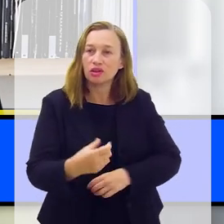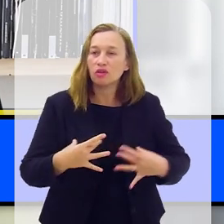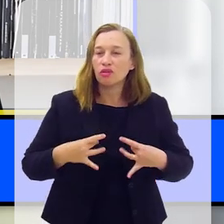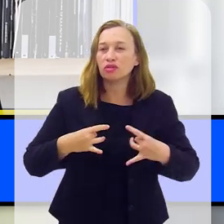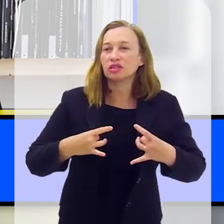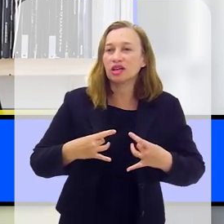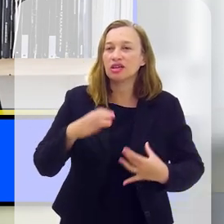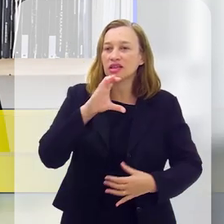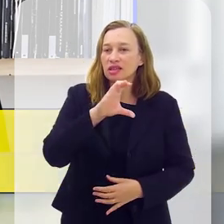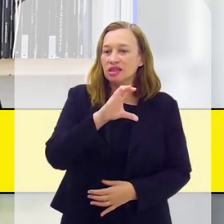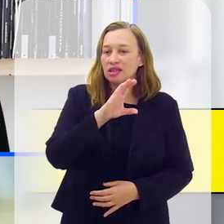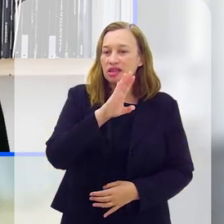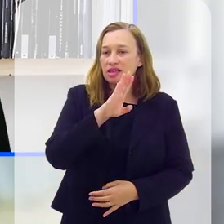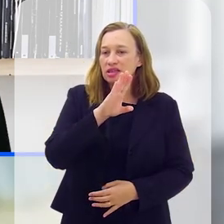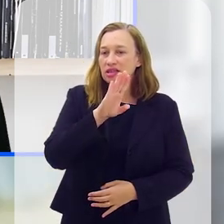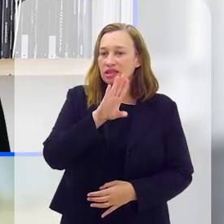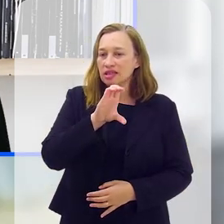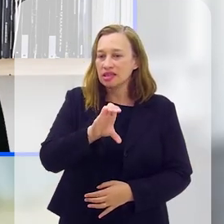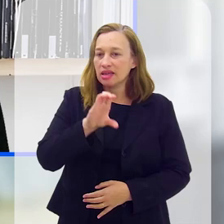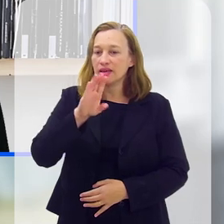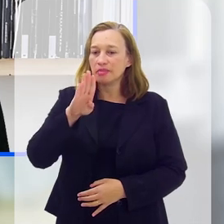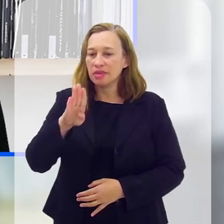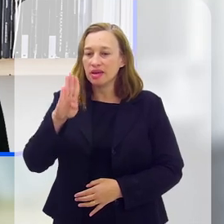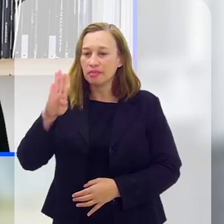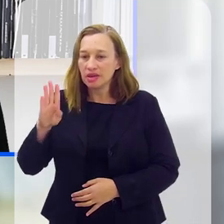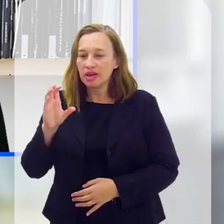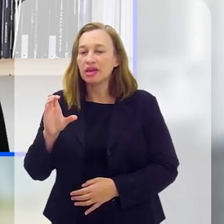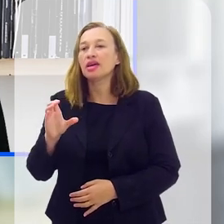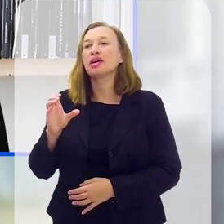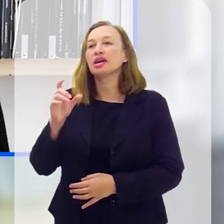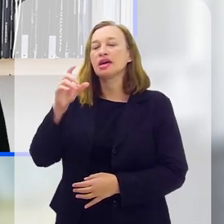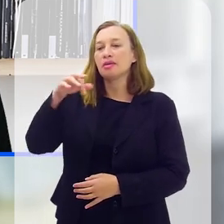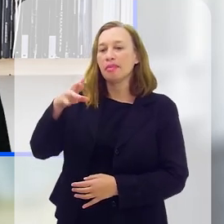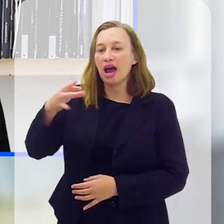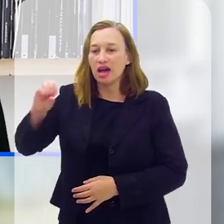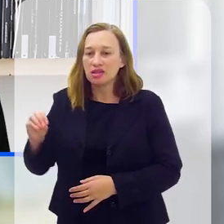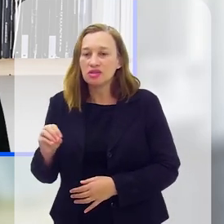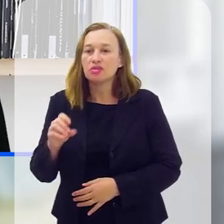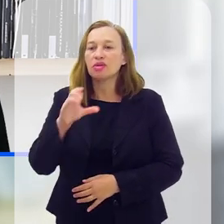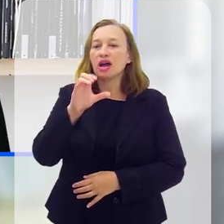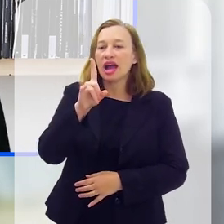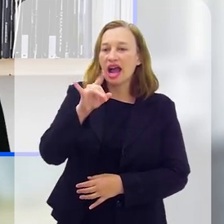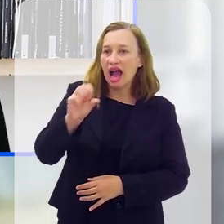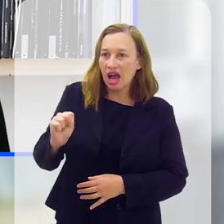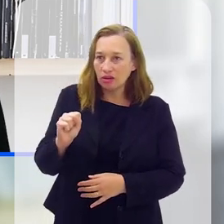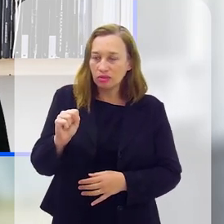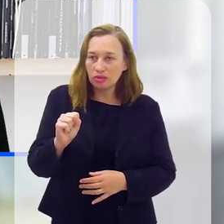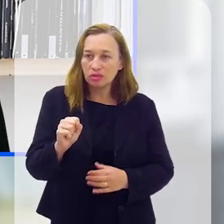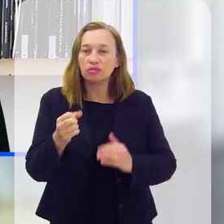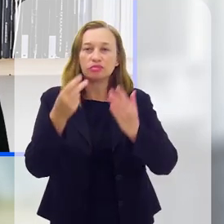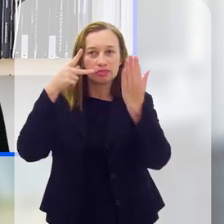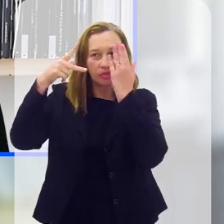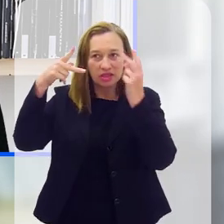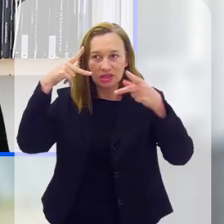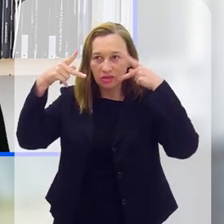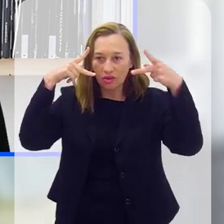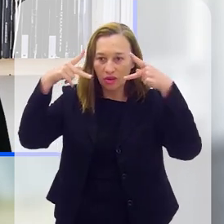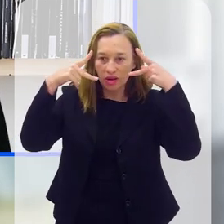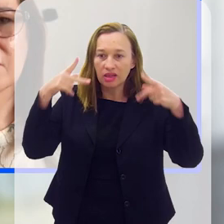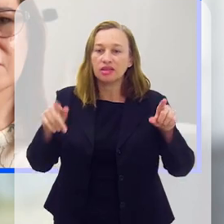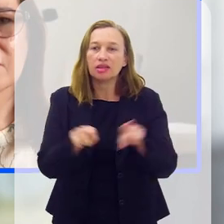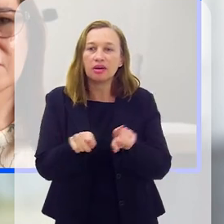CVV, Márcio Santos Nascimento, com o psicólogo Carlos Aragão Neto e com a analista comportamental Patrícia